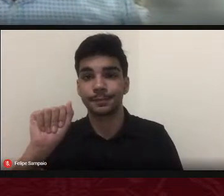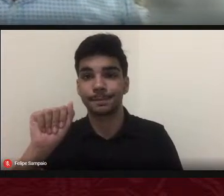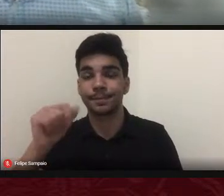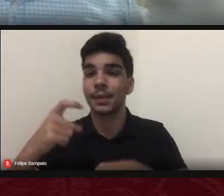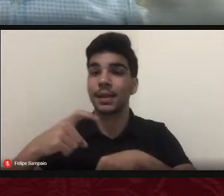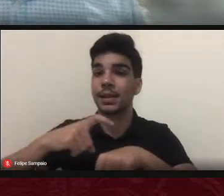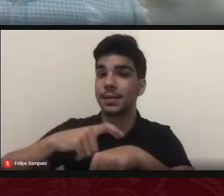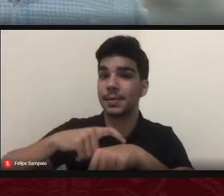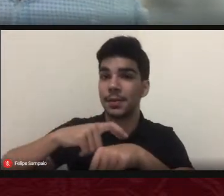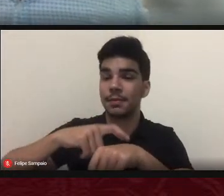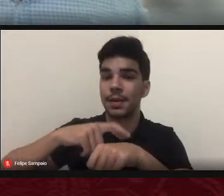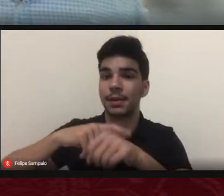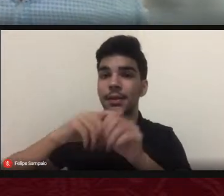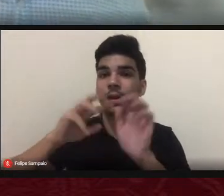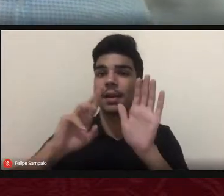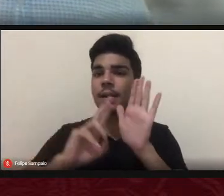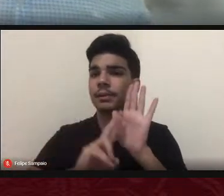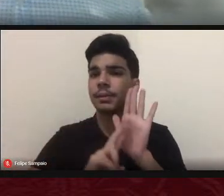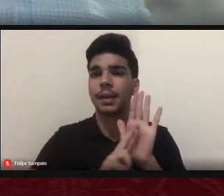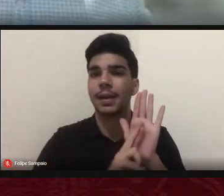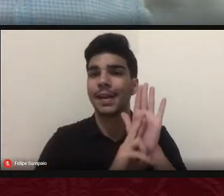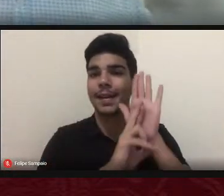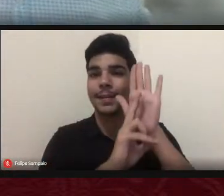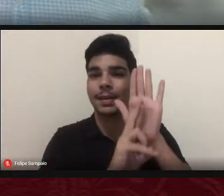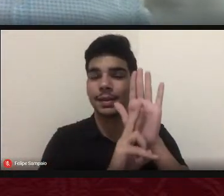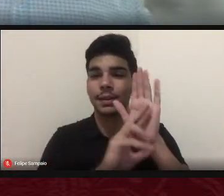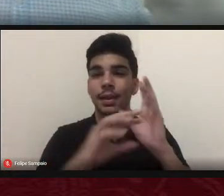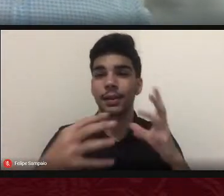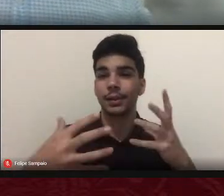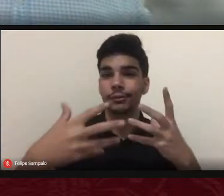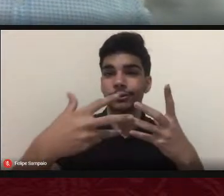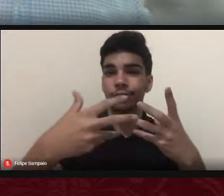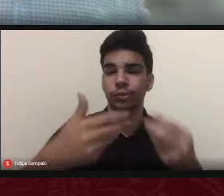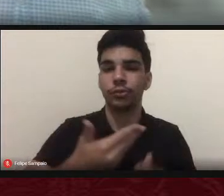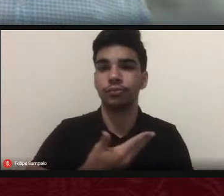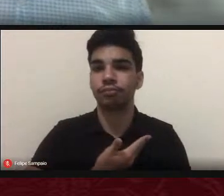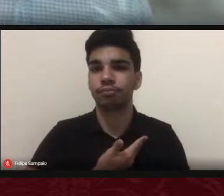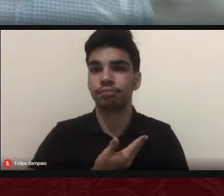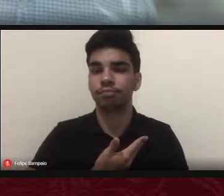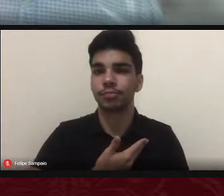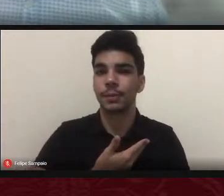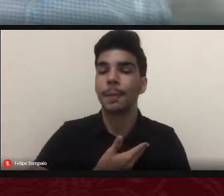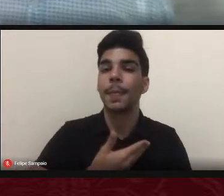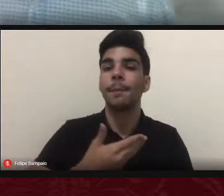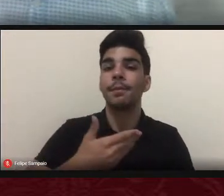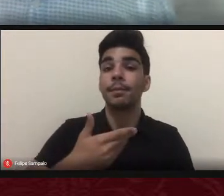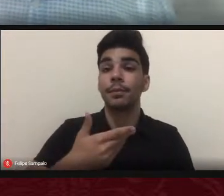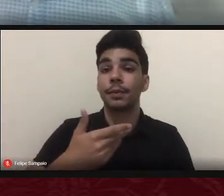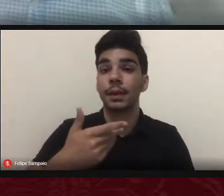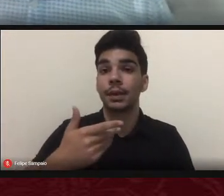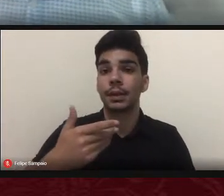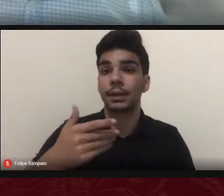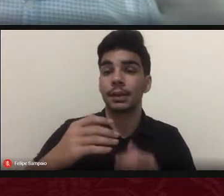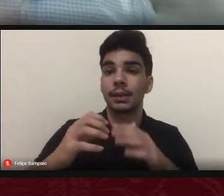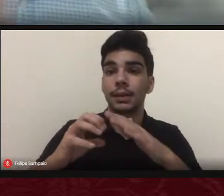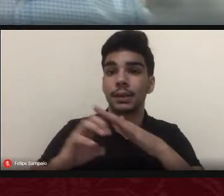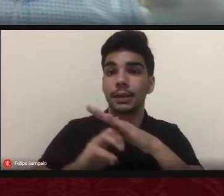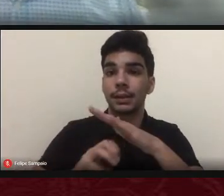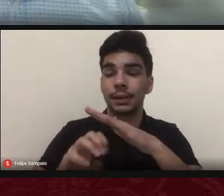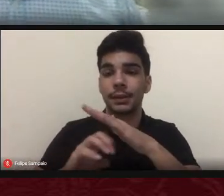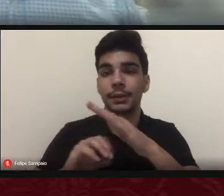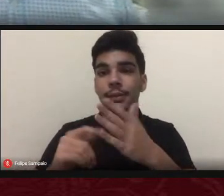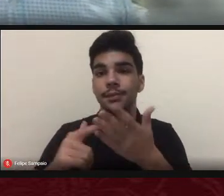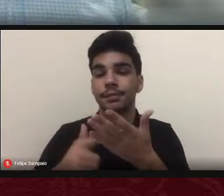representando aí também todos os colegas da editora vai fazer a apresentação